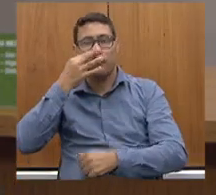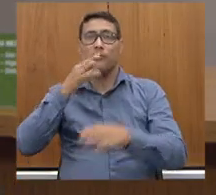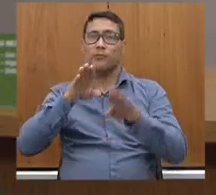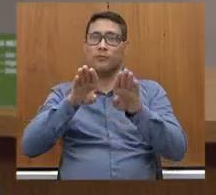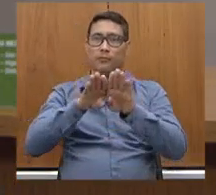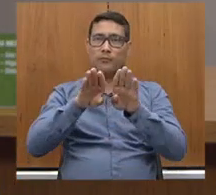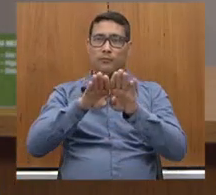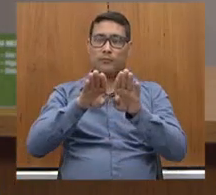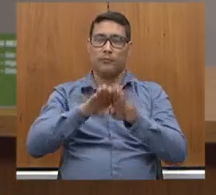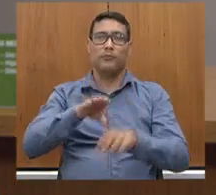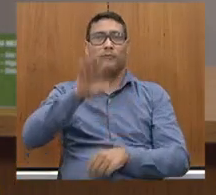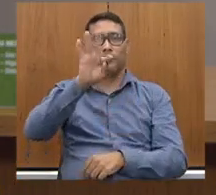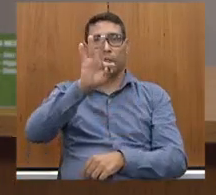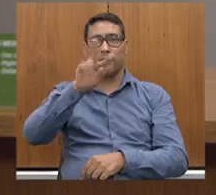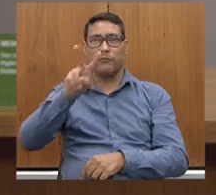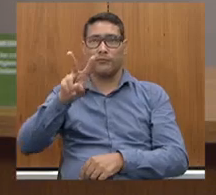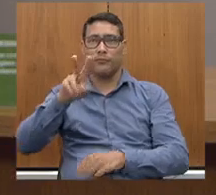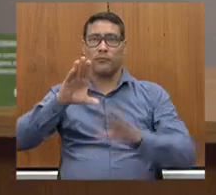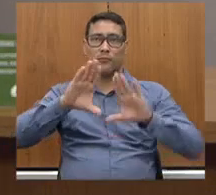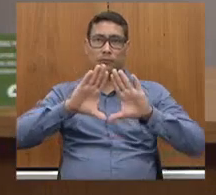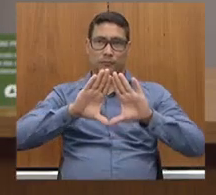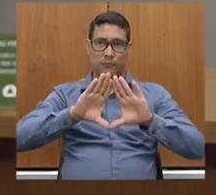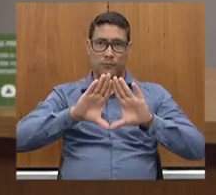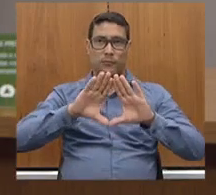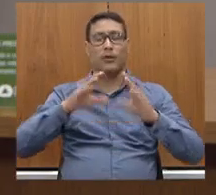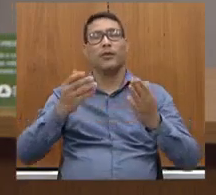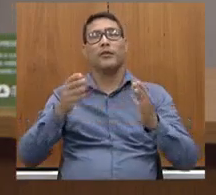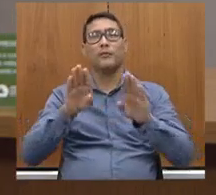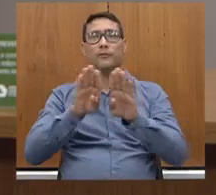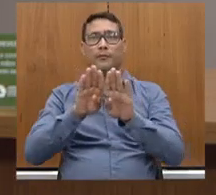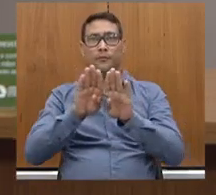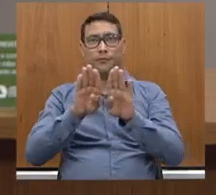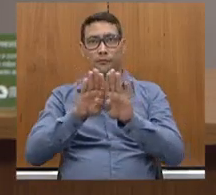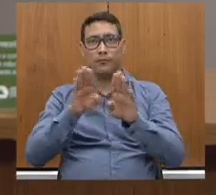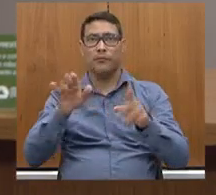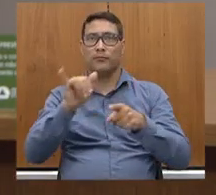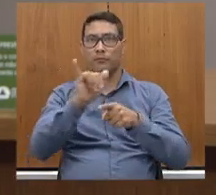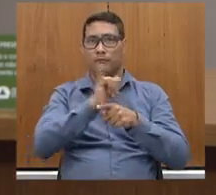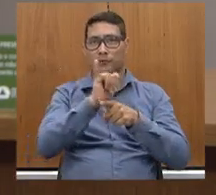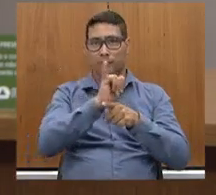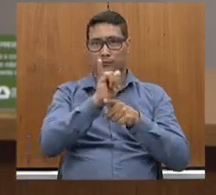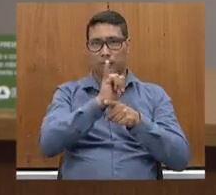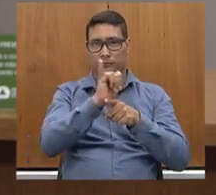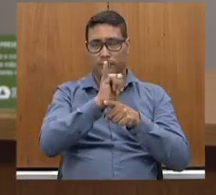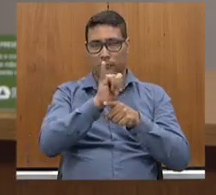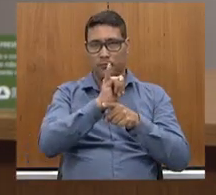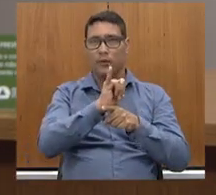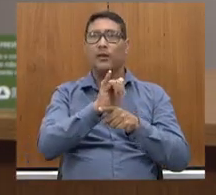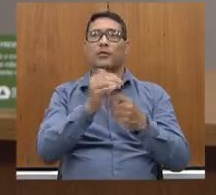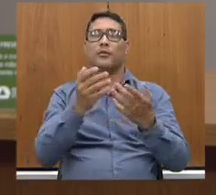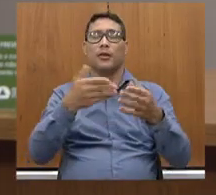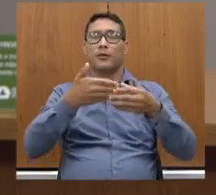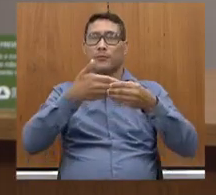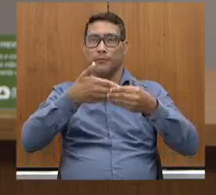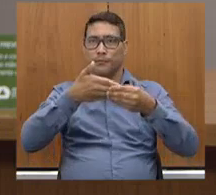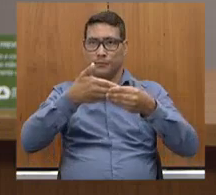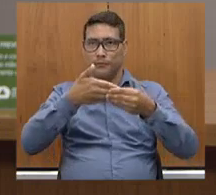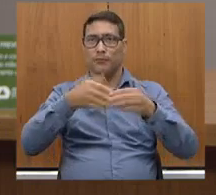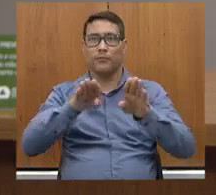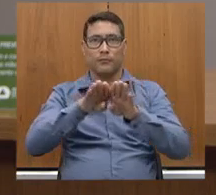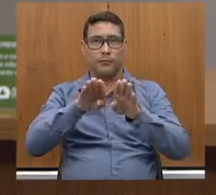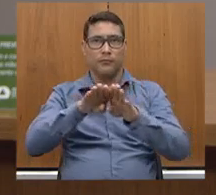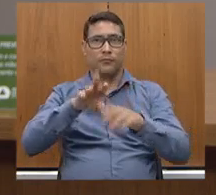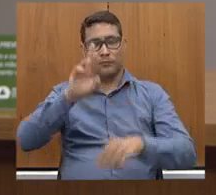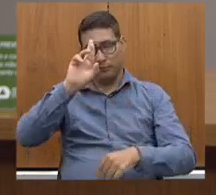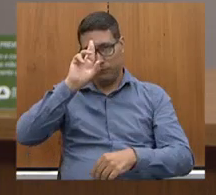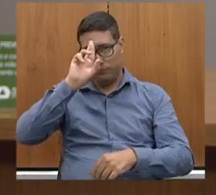TV Assembleia, pelo nosso canal do YouTube. Cumprimentar nosso grande líder